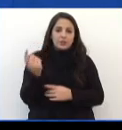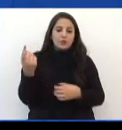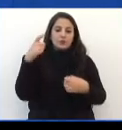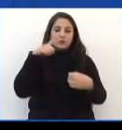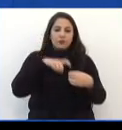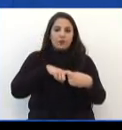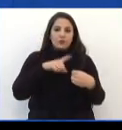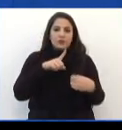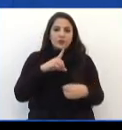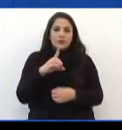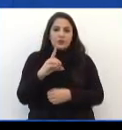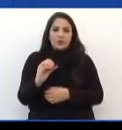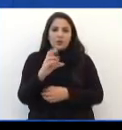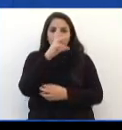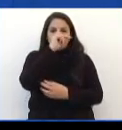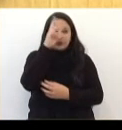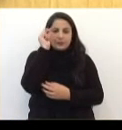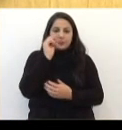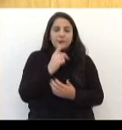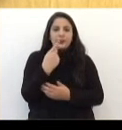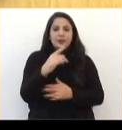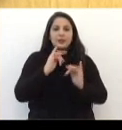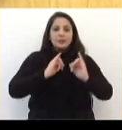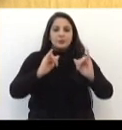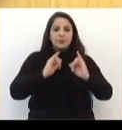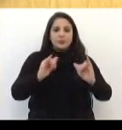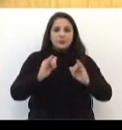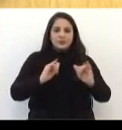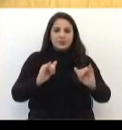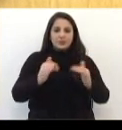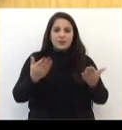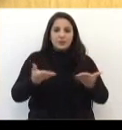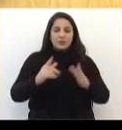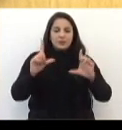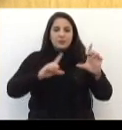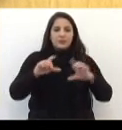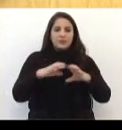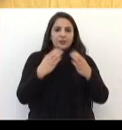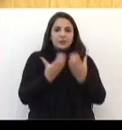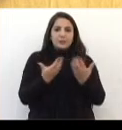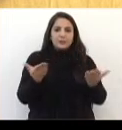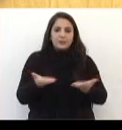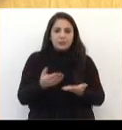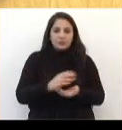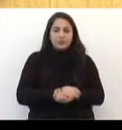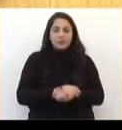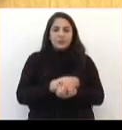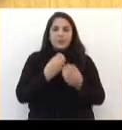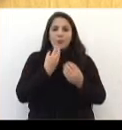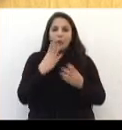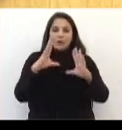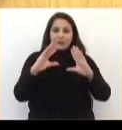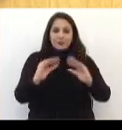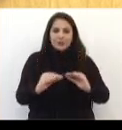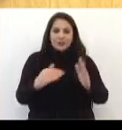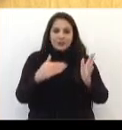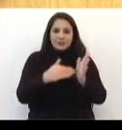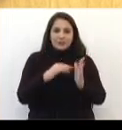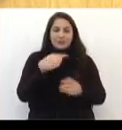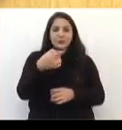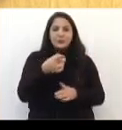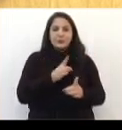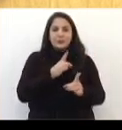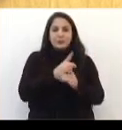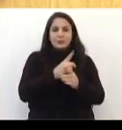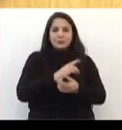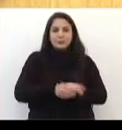LDO ao Executivo. E essas foram as informações do Jornal da Câmara de hoje. Uma boa noite e até